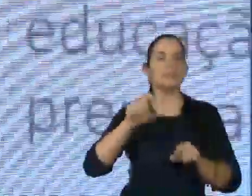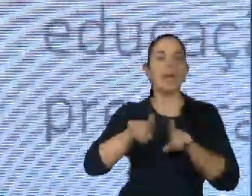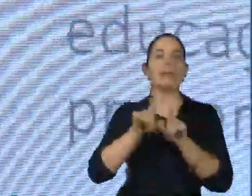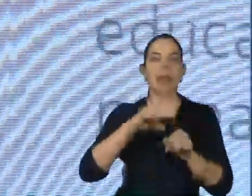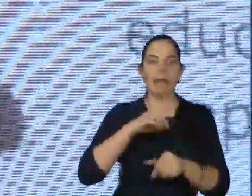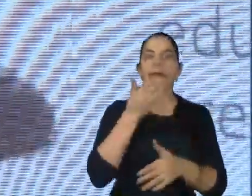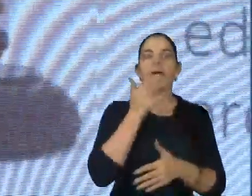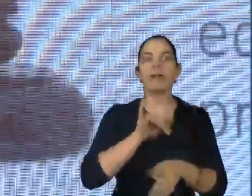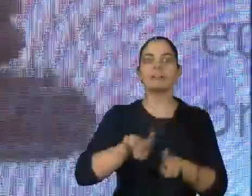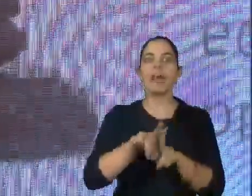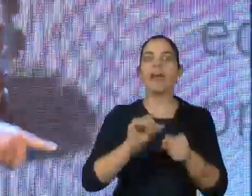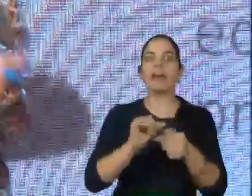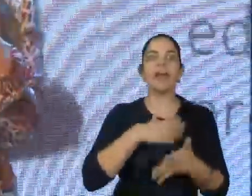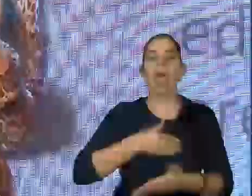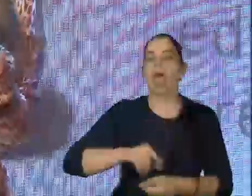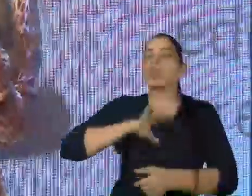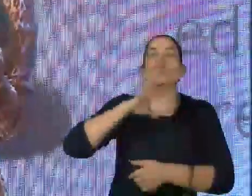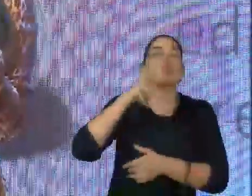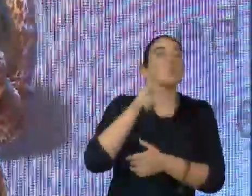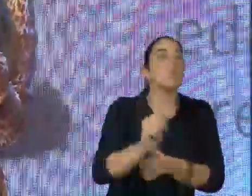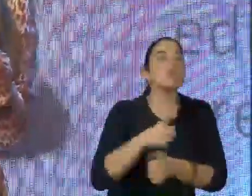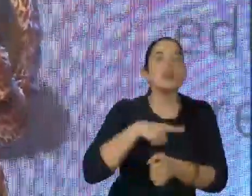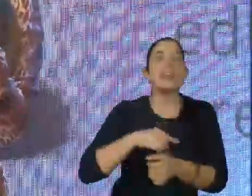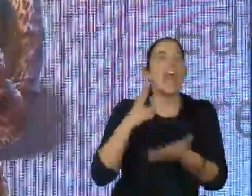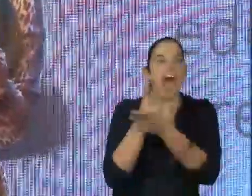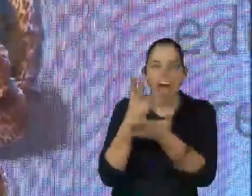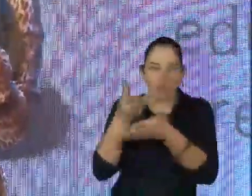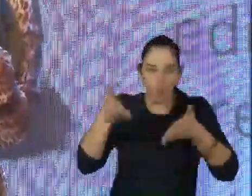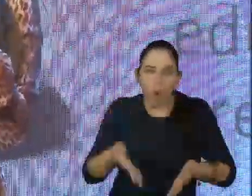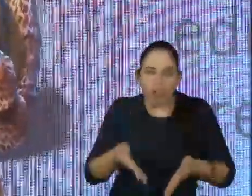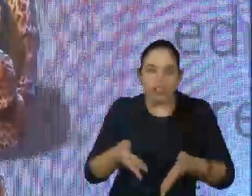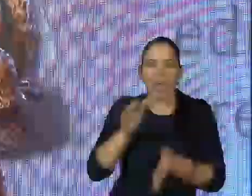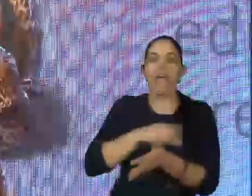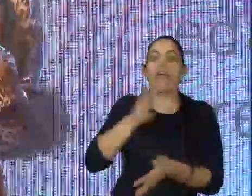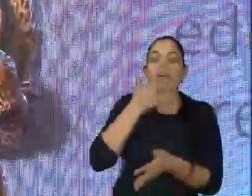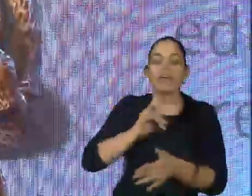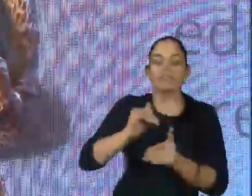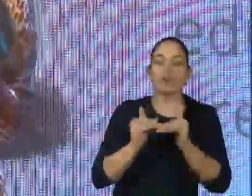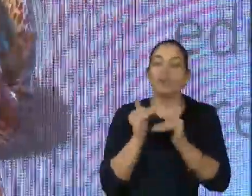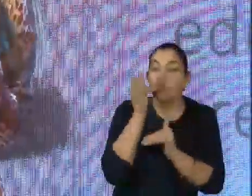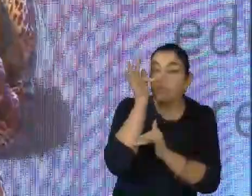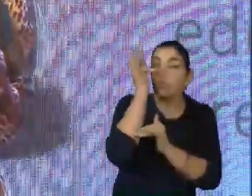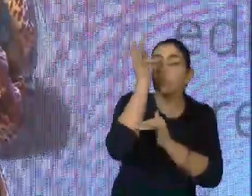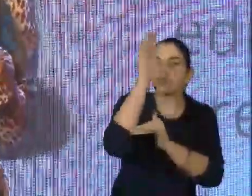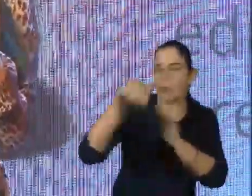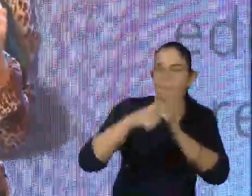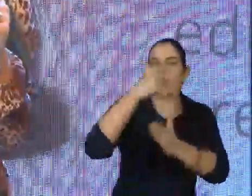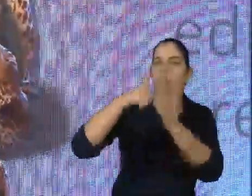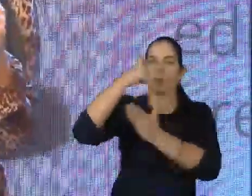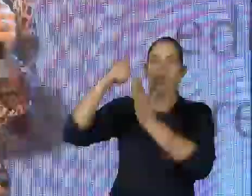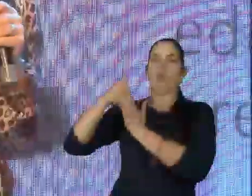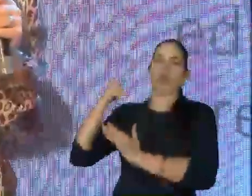que as crianças são a cura para tudo que está errado ainda e para o os adultos continuam